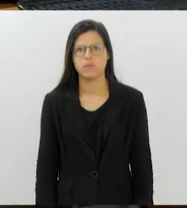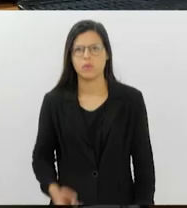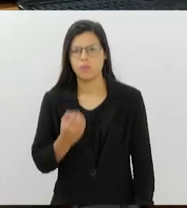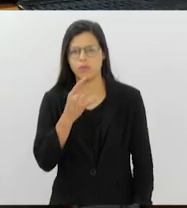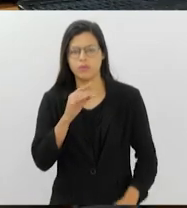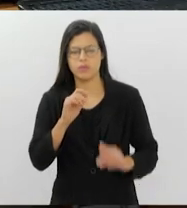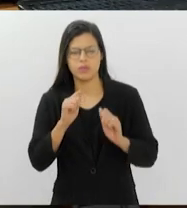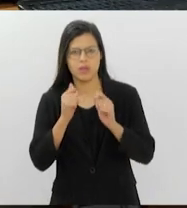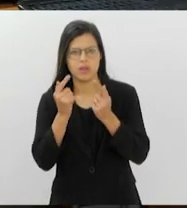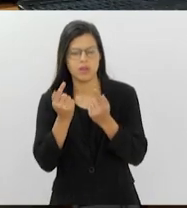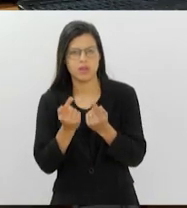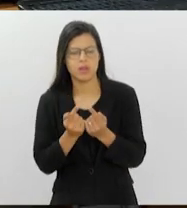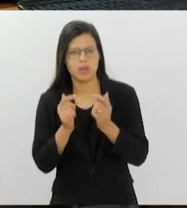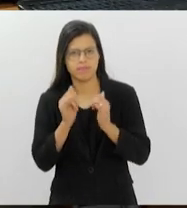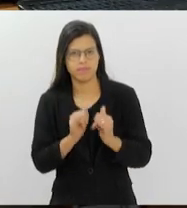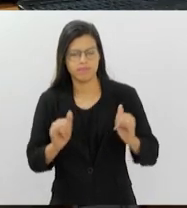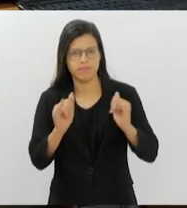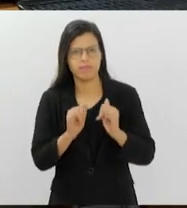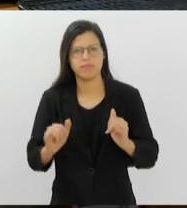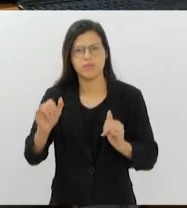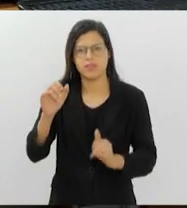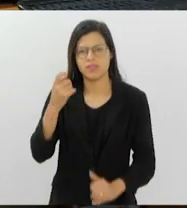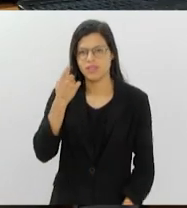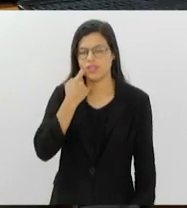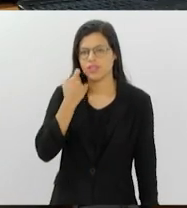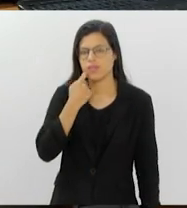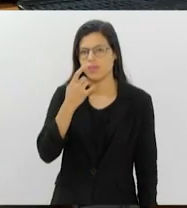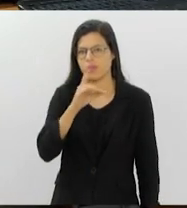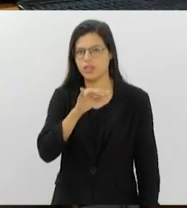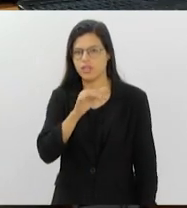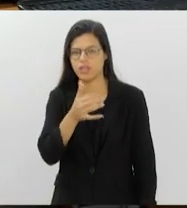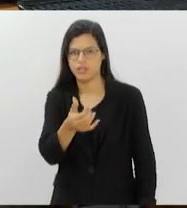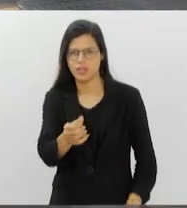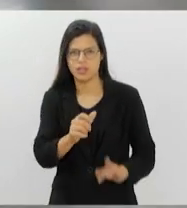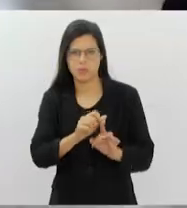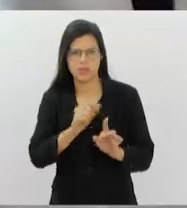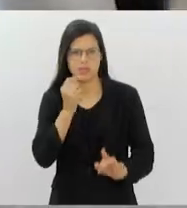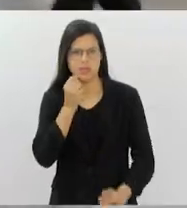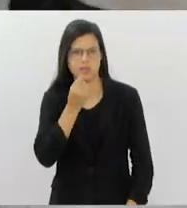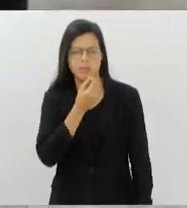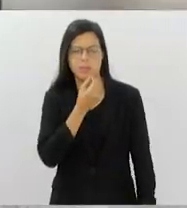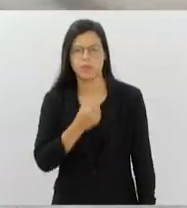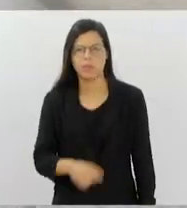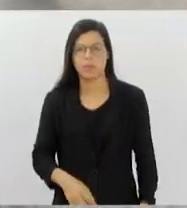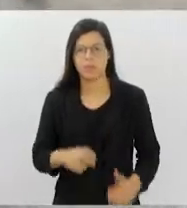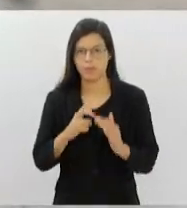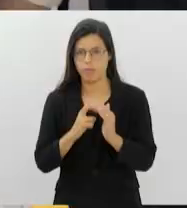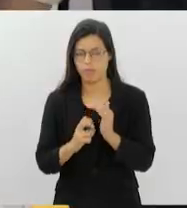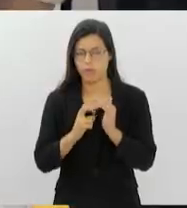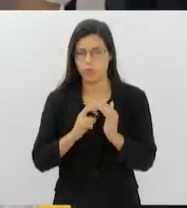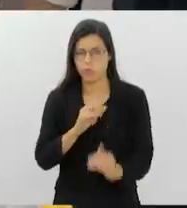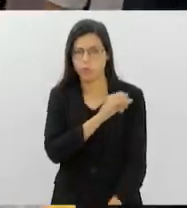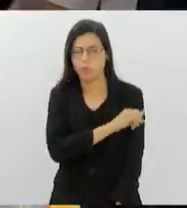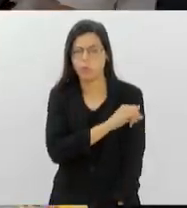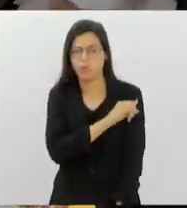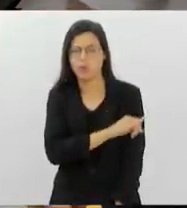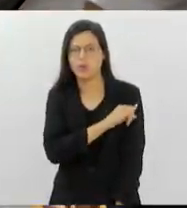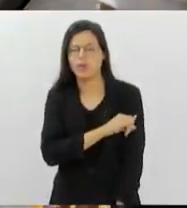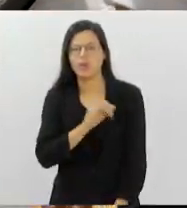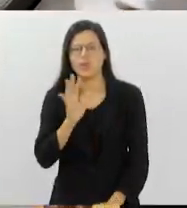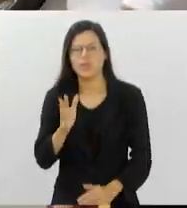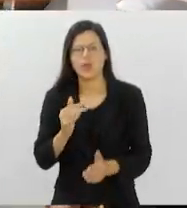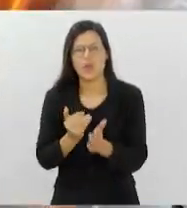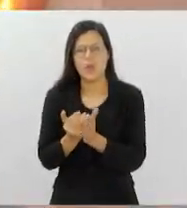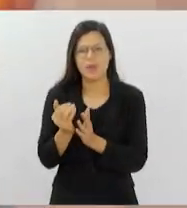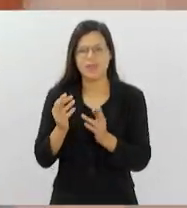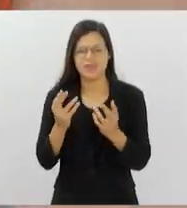O Bom Dia Alerj traz os seguintes destaques nesta sexta-feira, 6 de setembro. Metrô Rio já está em clima de rock em